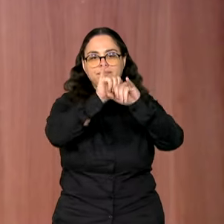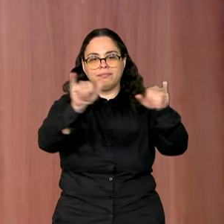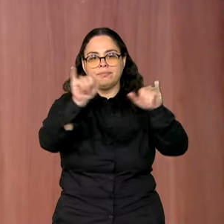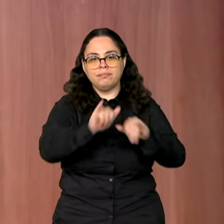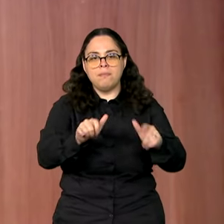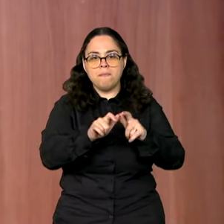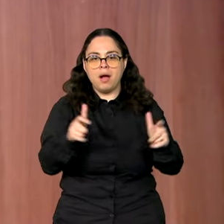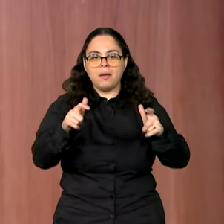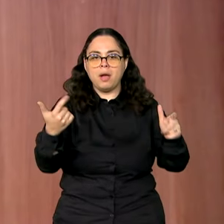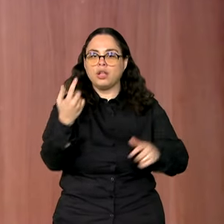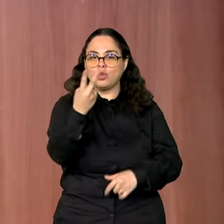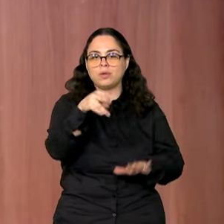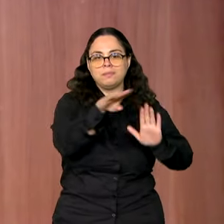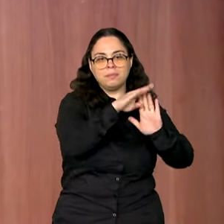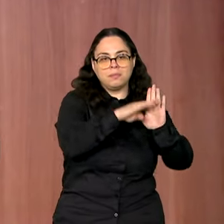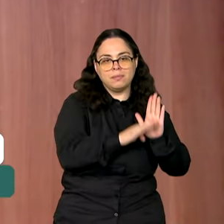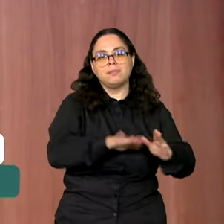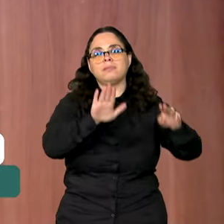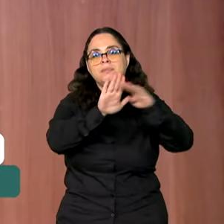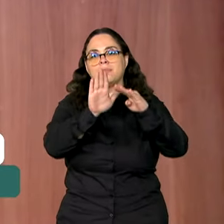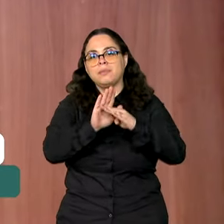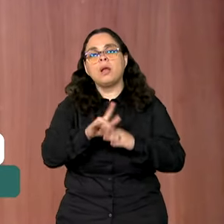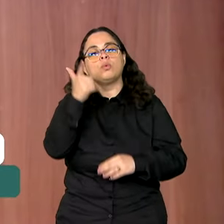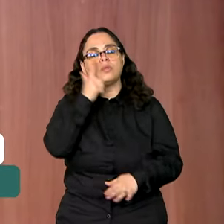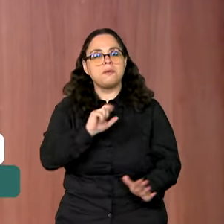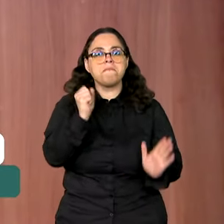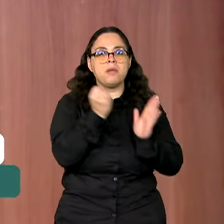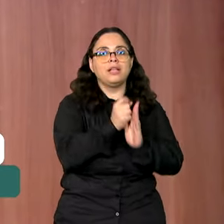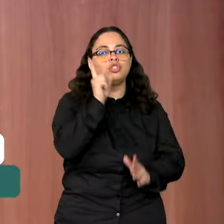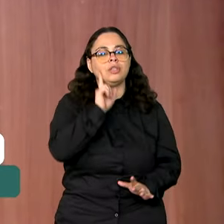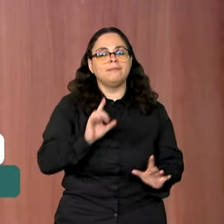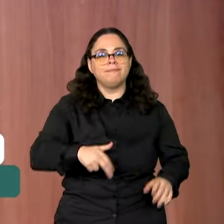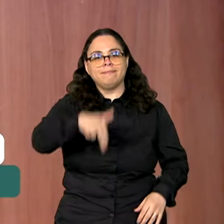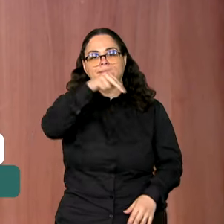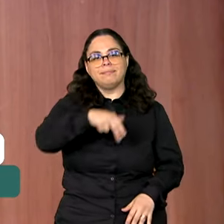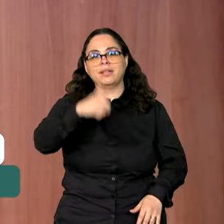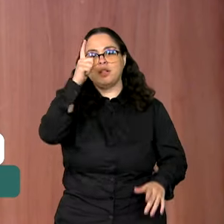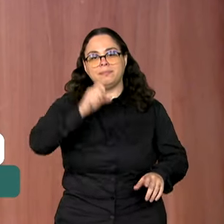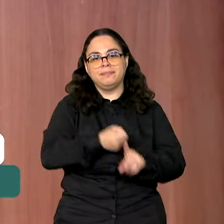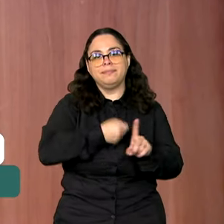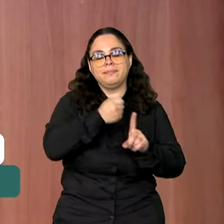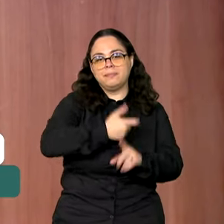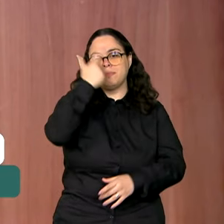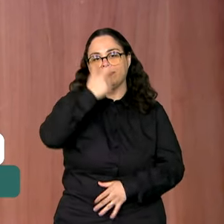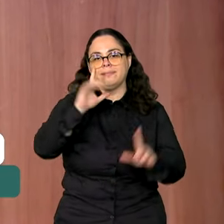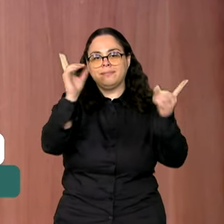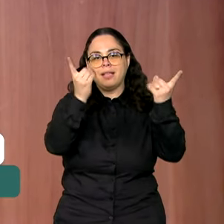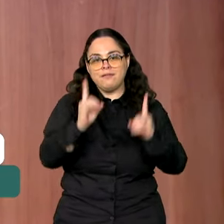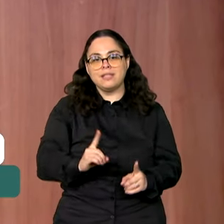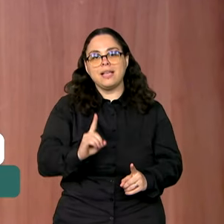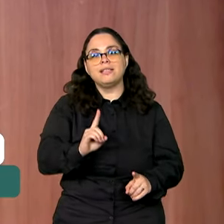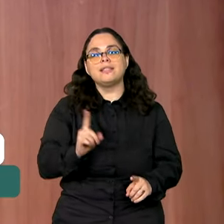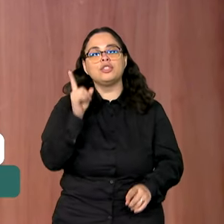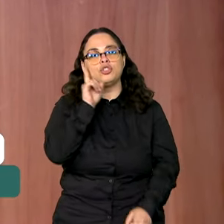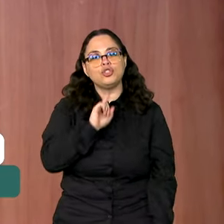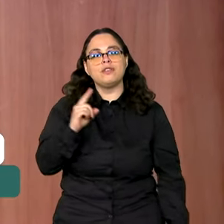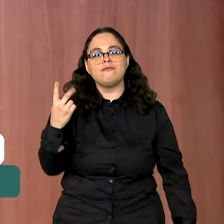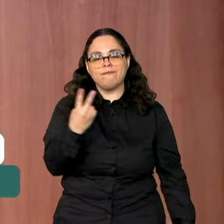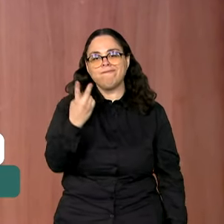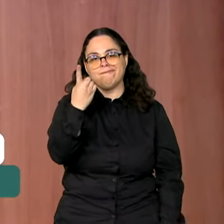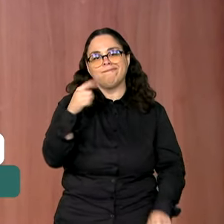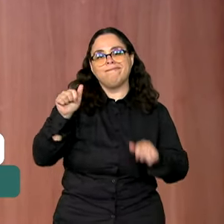anunciada a ampliação de dois programas de inclusão para marcar o Dia Nacional de Luta das Pessoas com Deficiência,